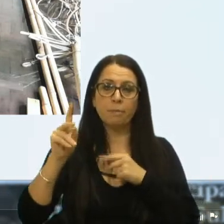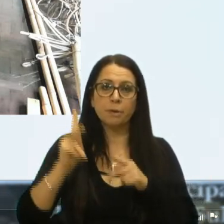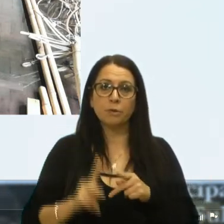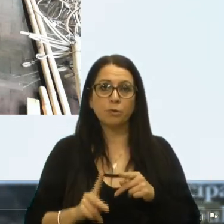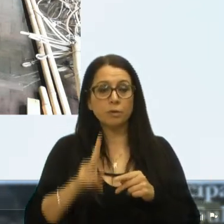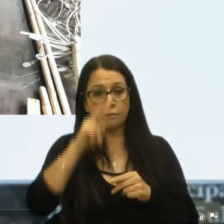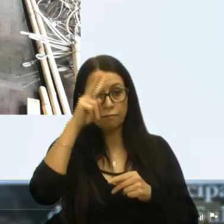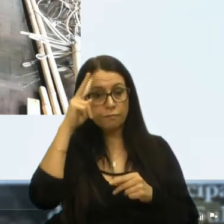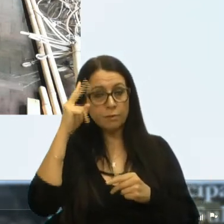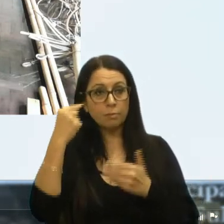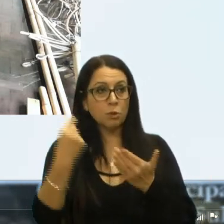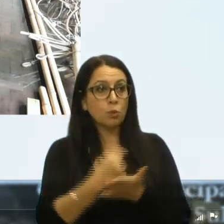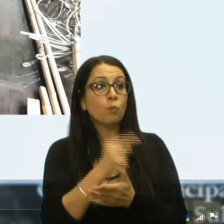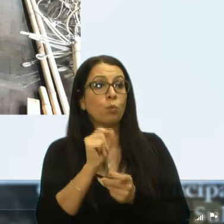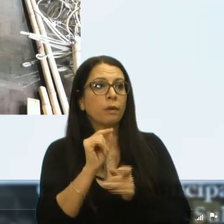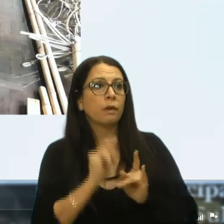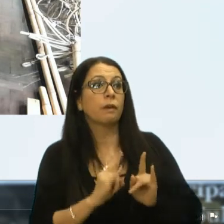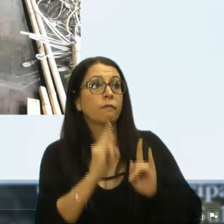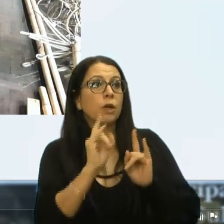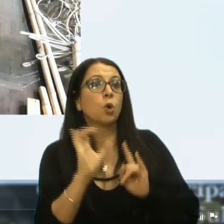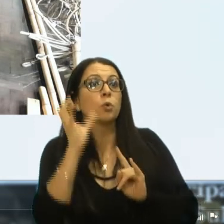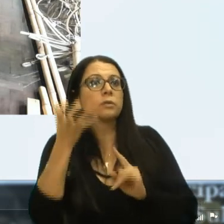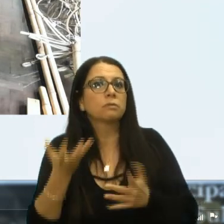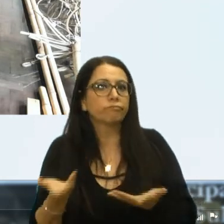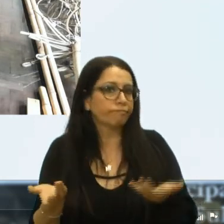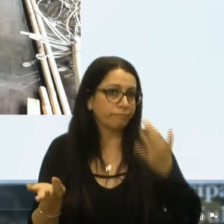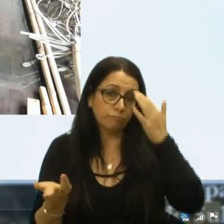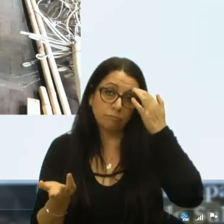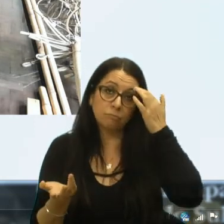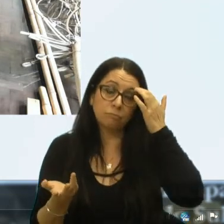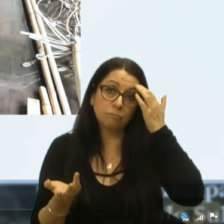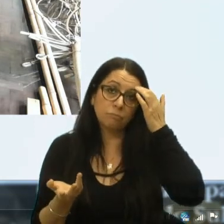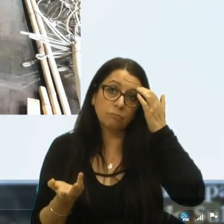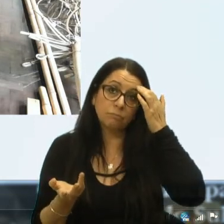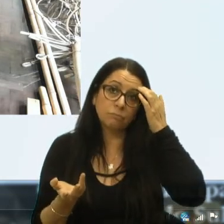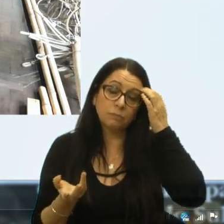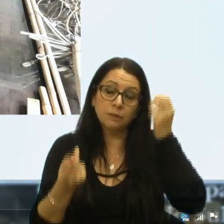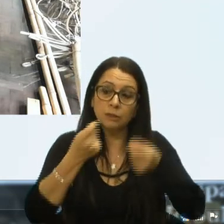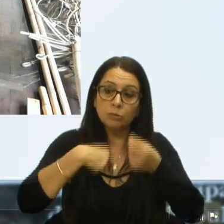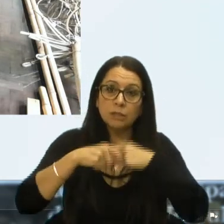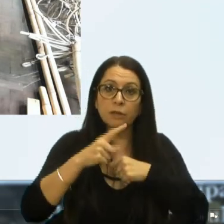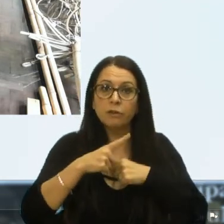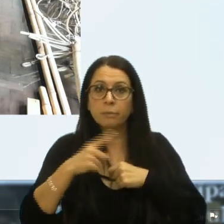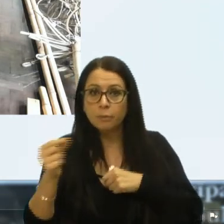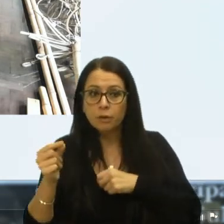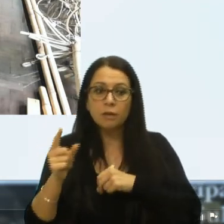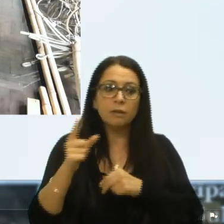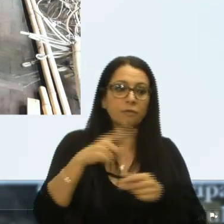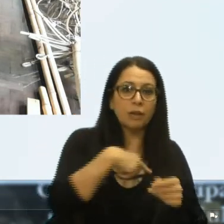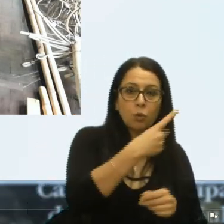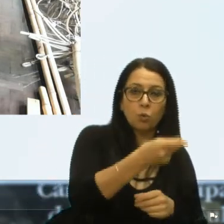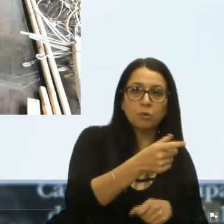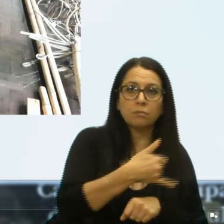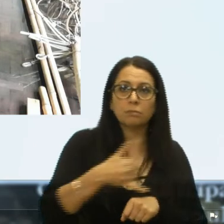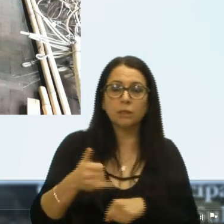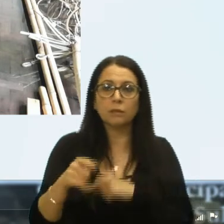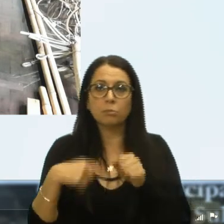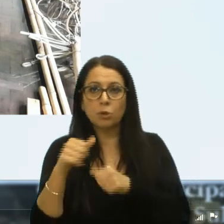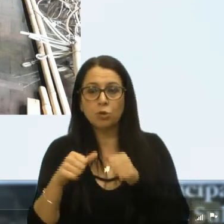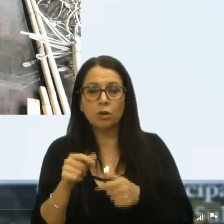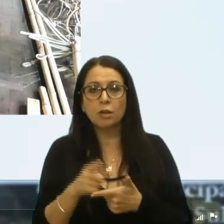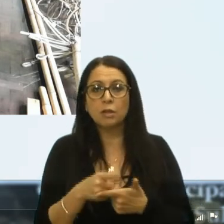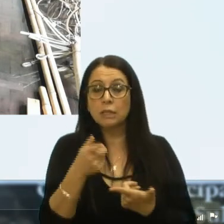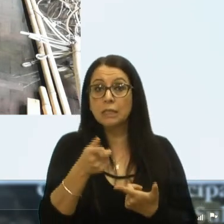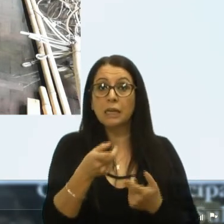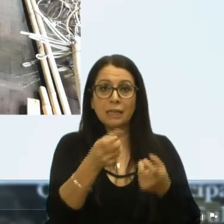o que será do nosso prédio? O que será? A administração vai embora, passa uma, passa duas, e ali